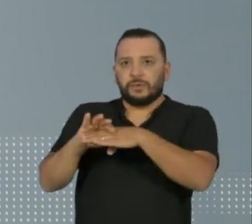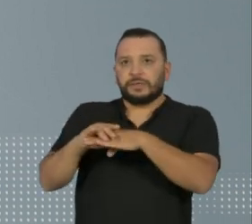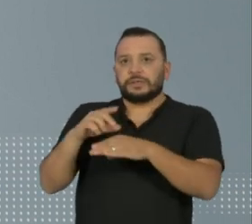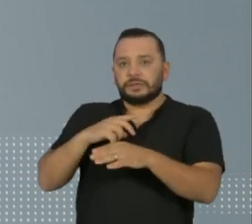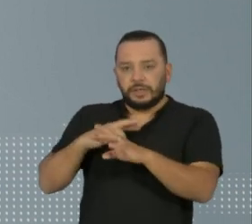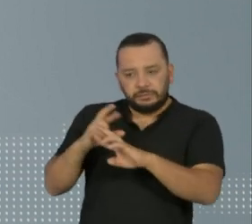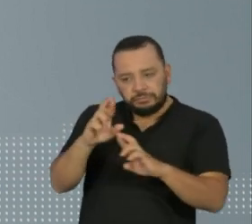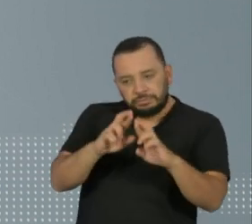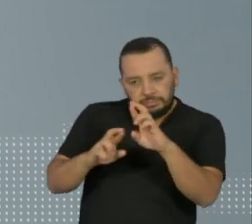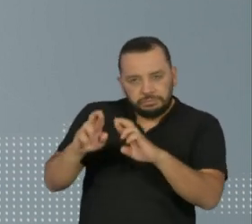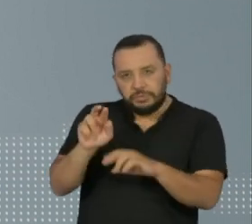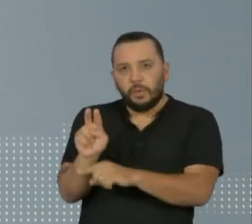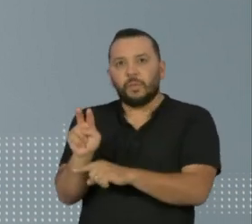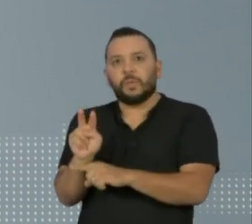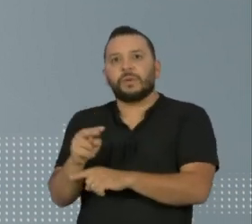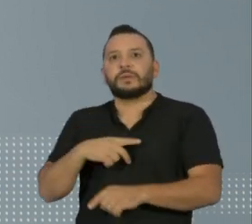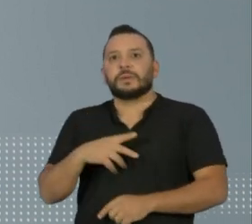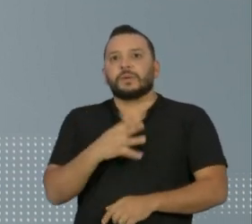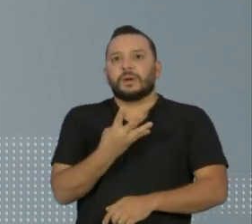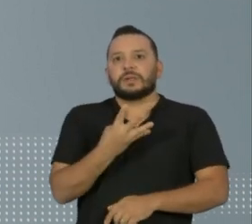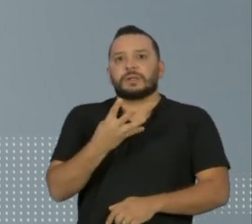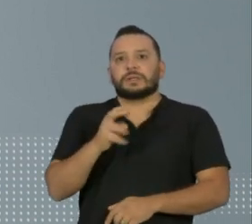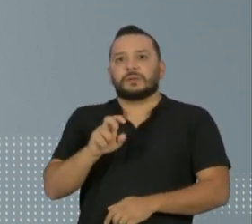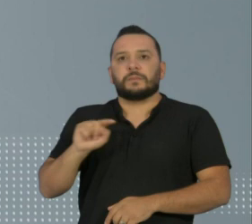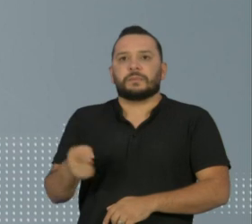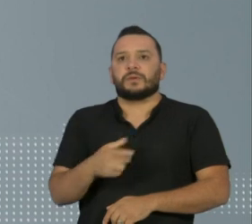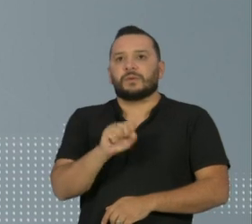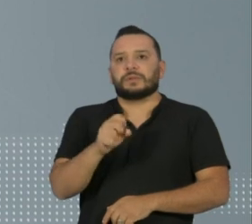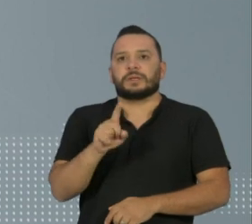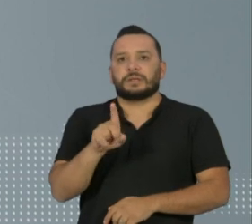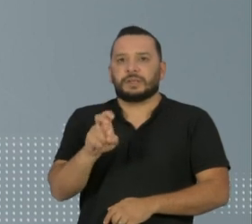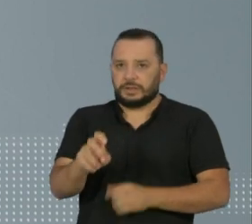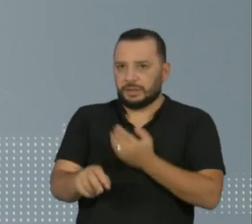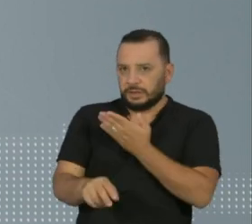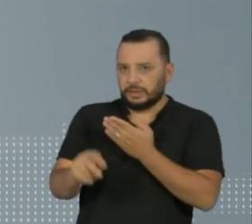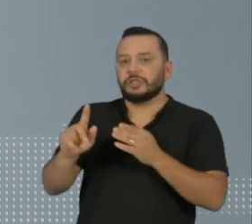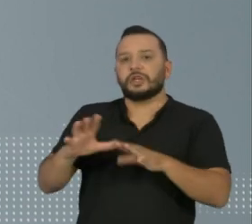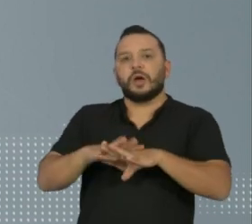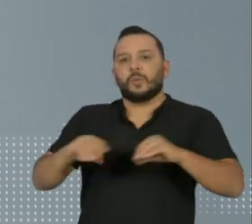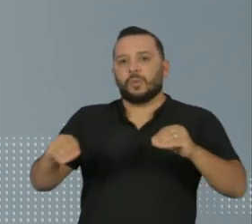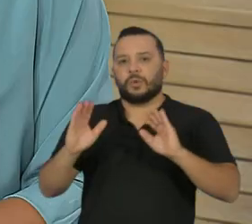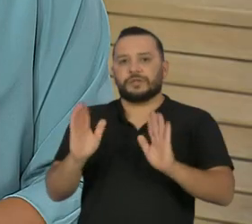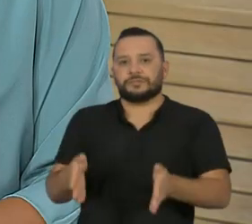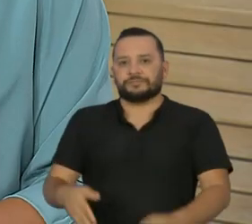acompanhamento. 45.815 são considerados recuperados. 47.816